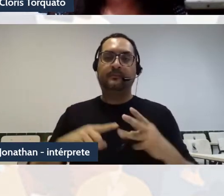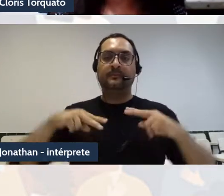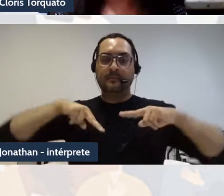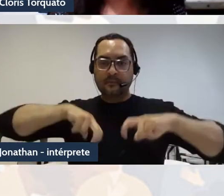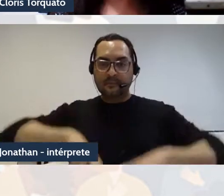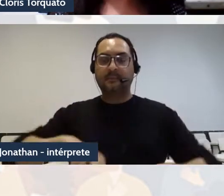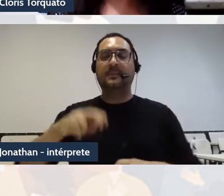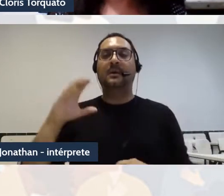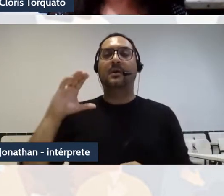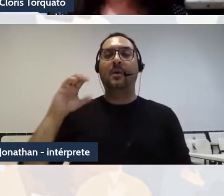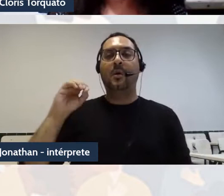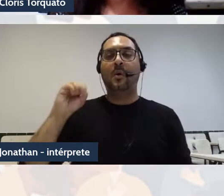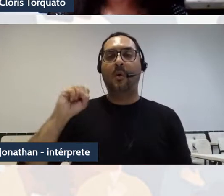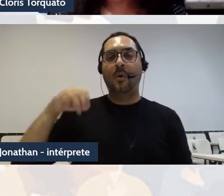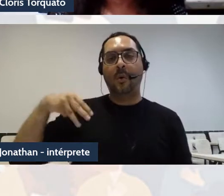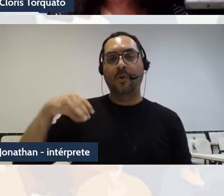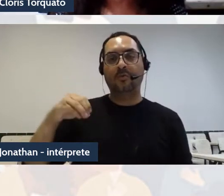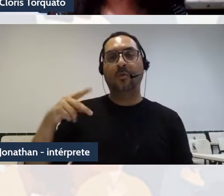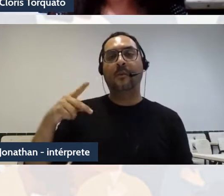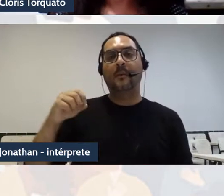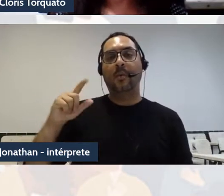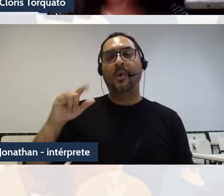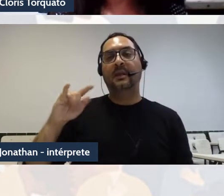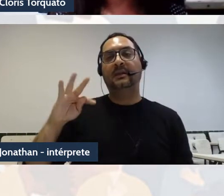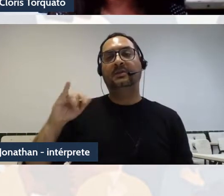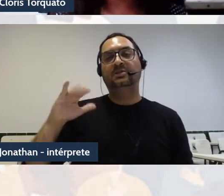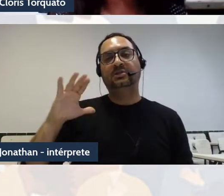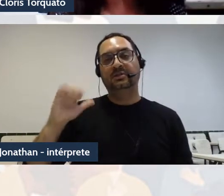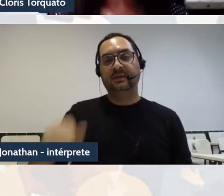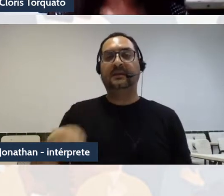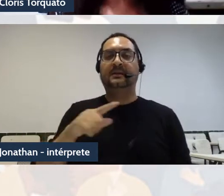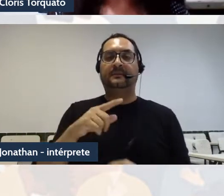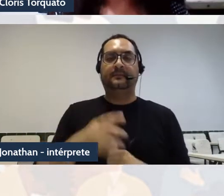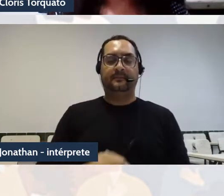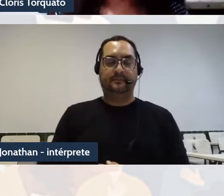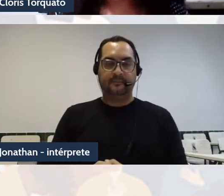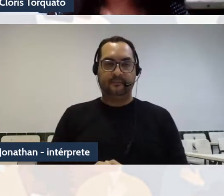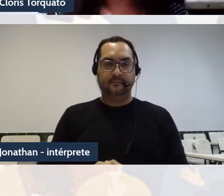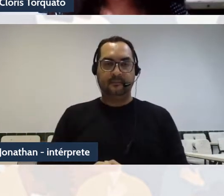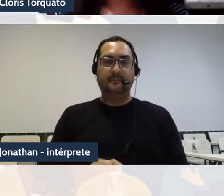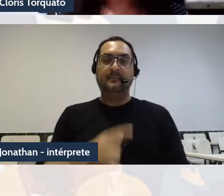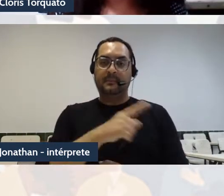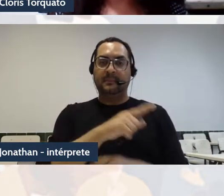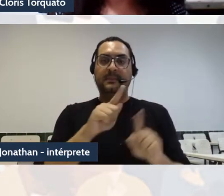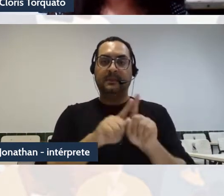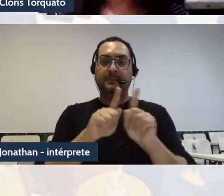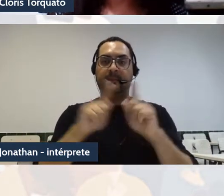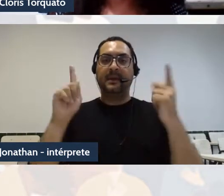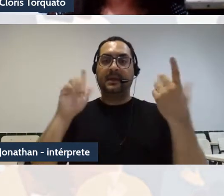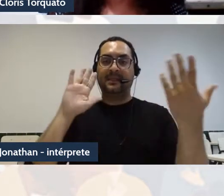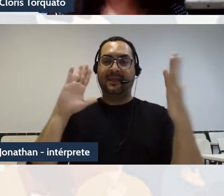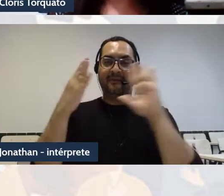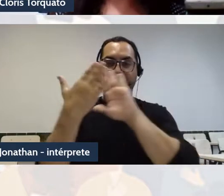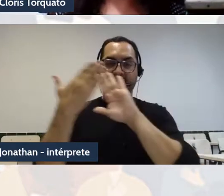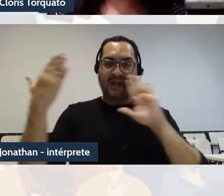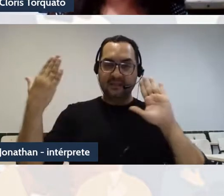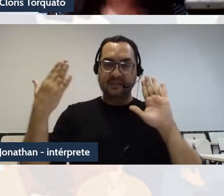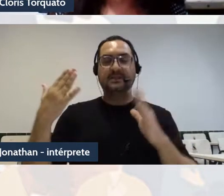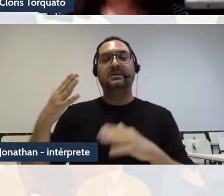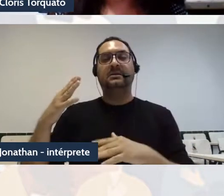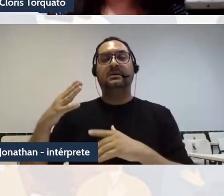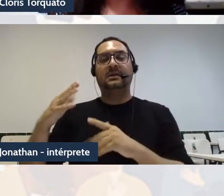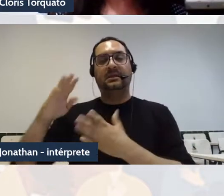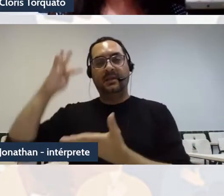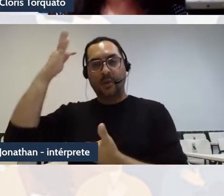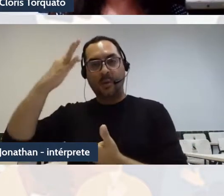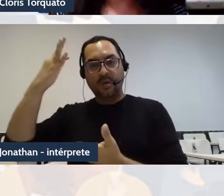cosmopolíticas e tecnodiversidades no capitaloceno, interfaces entre teorias linguísticas, big